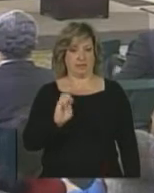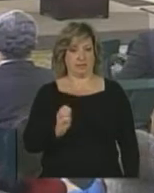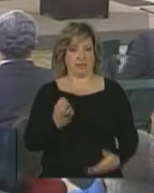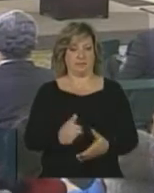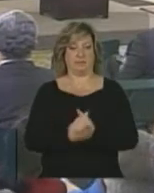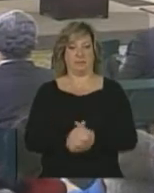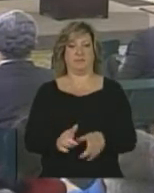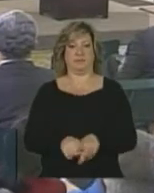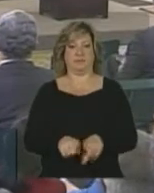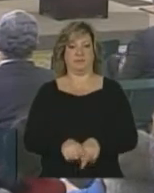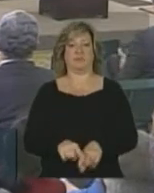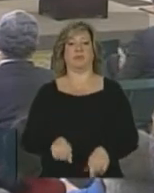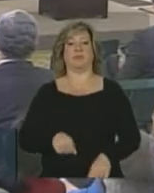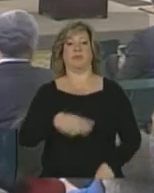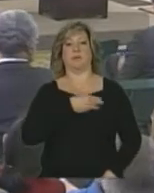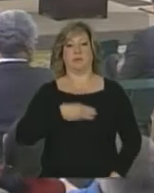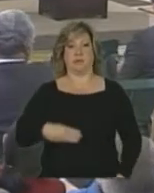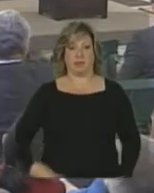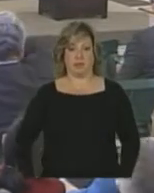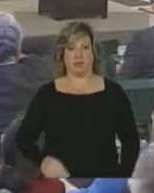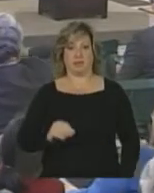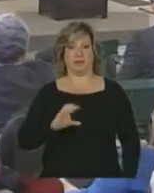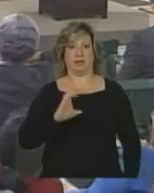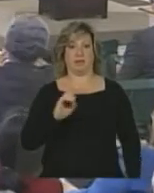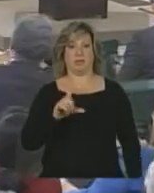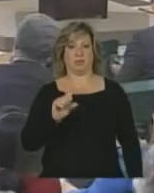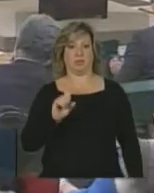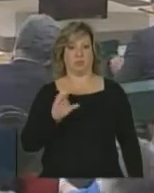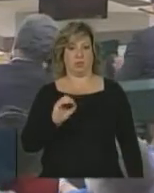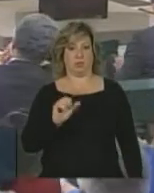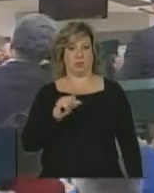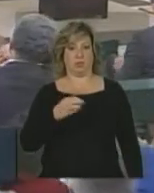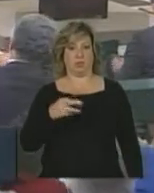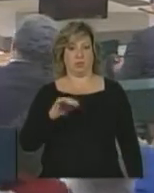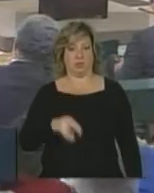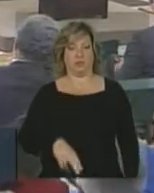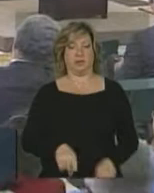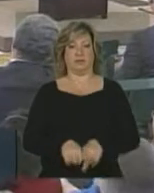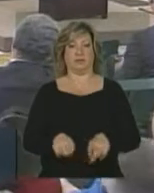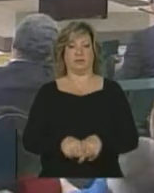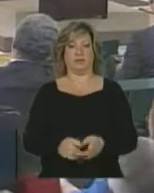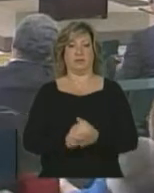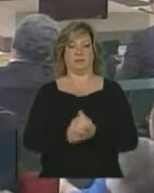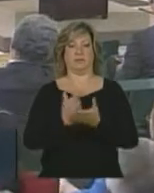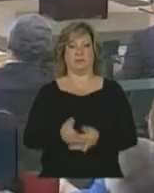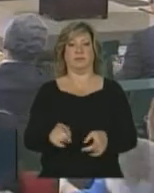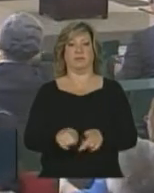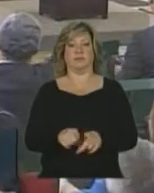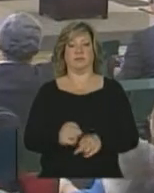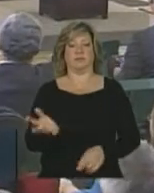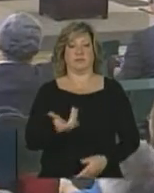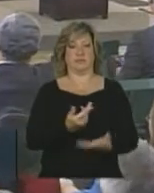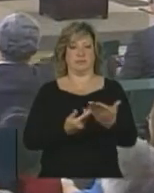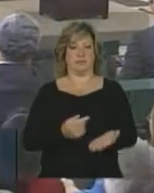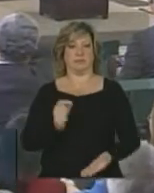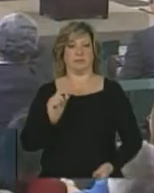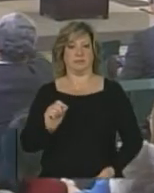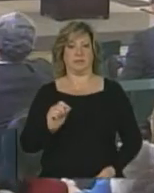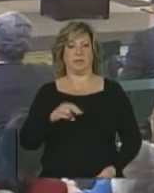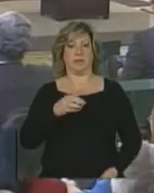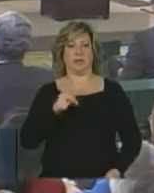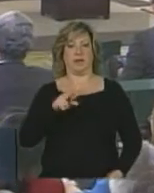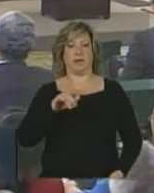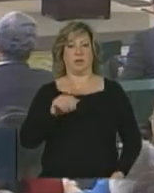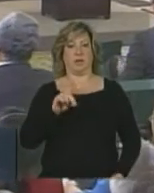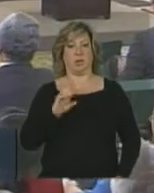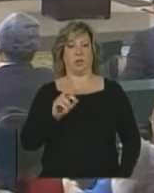Excelentíssimo senhor ministro da Defesa, Celso Amorim. Excelentíssima senhora Maria do Rosário,